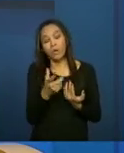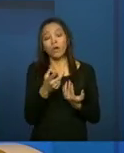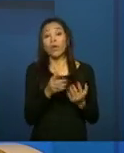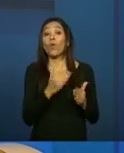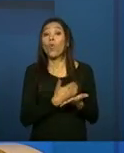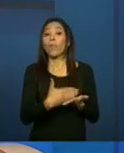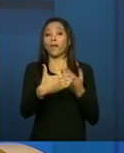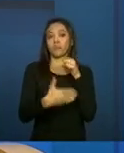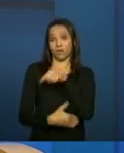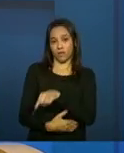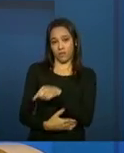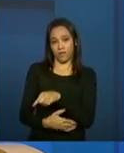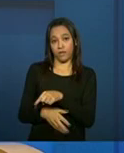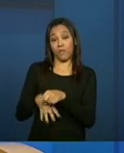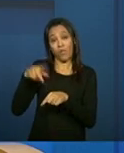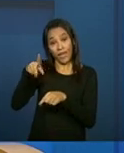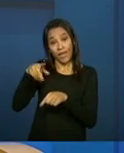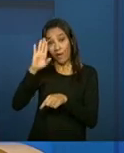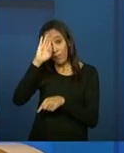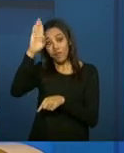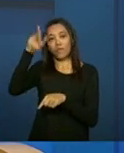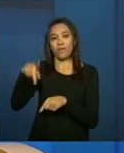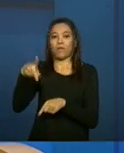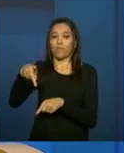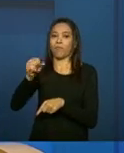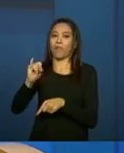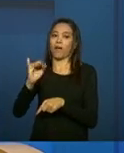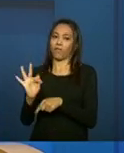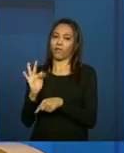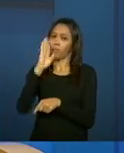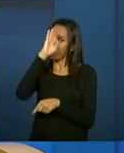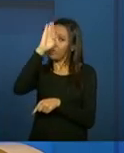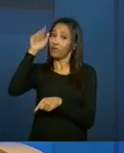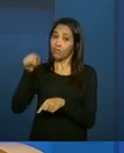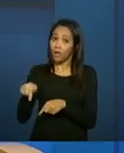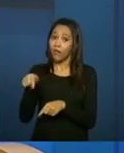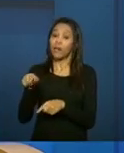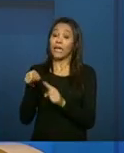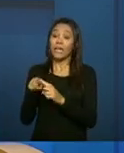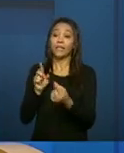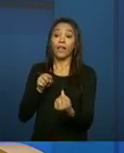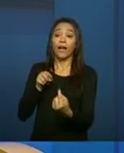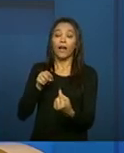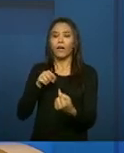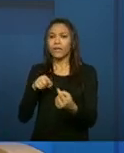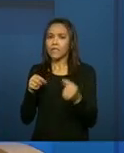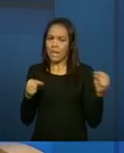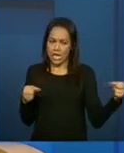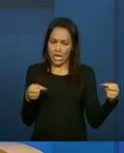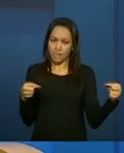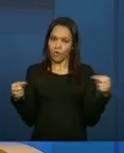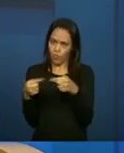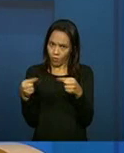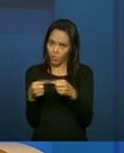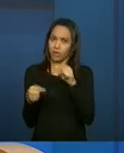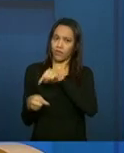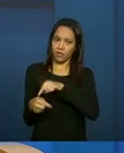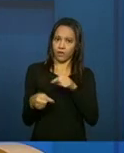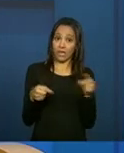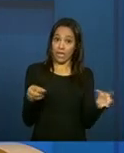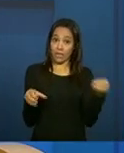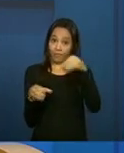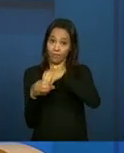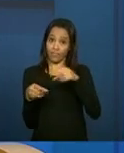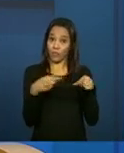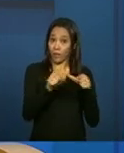o carro-chefe da proteção social básica. O serviço de convivência, ele está articulado ao PAIF e é complementar ao trabalho social